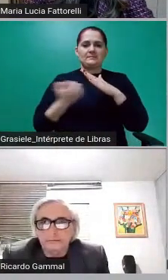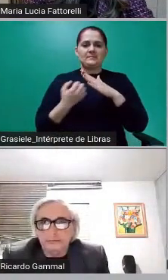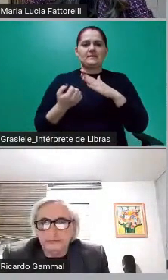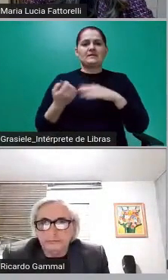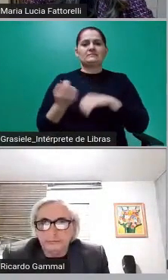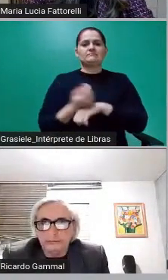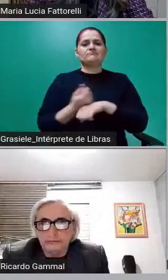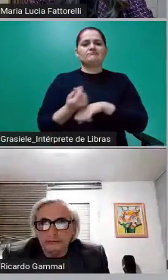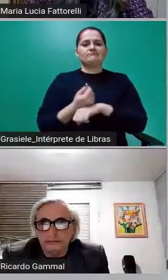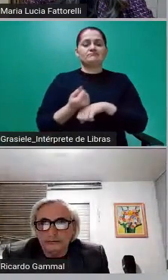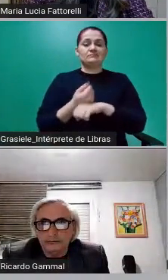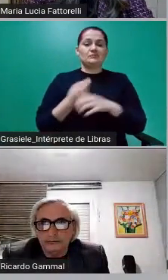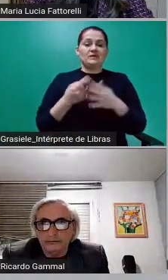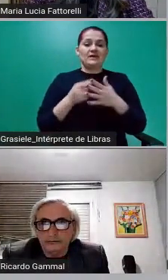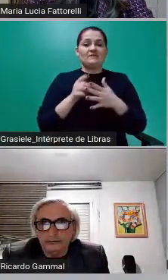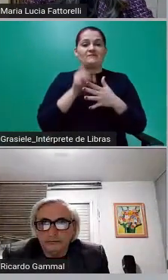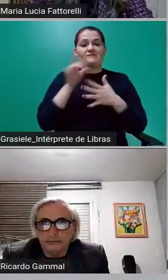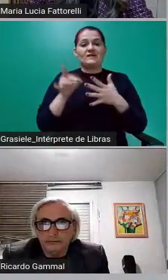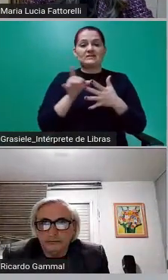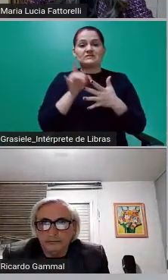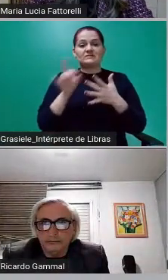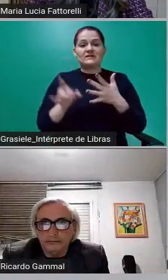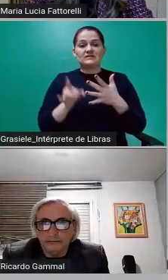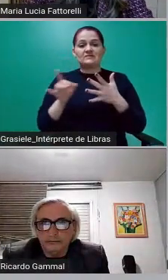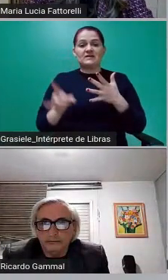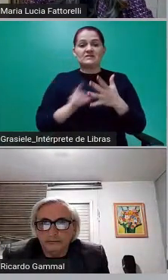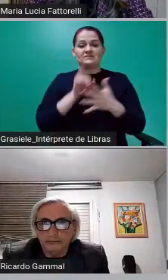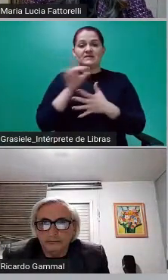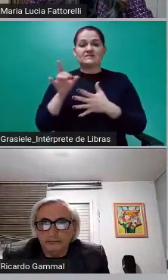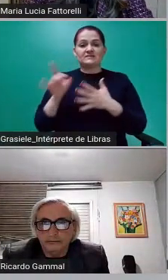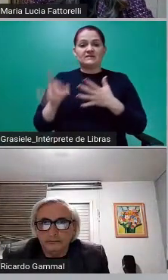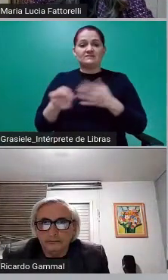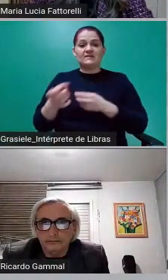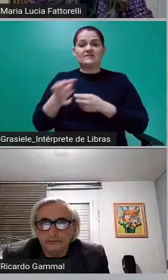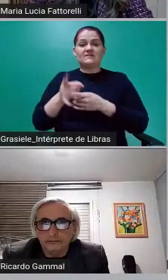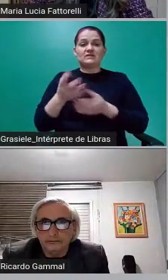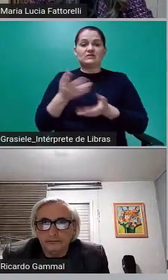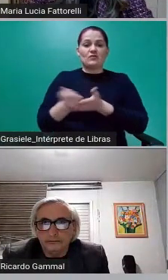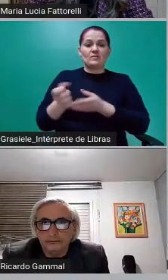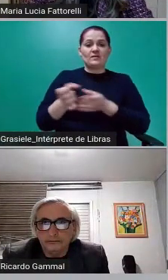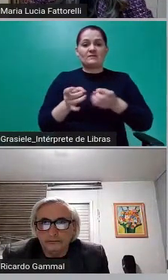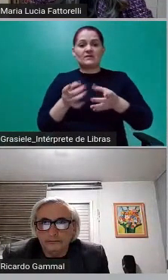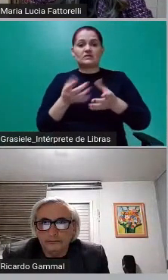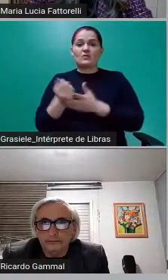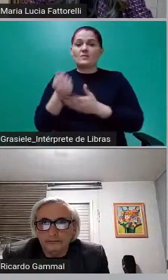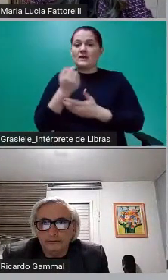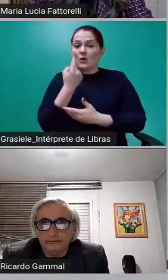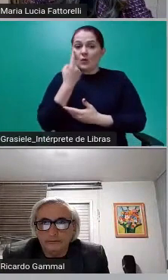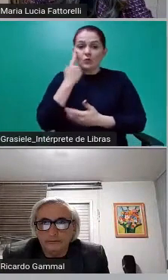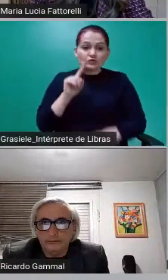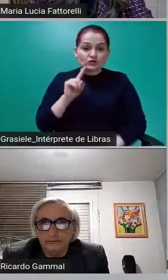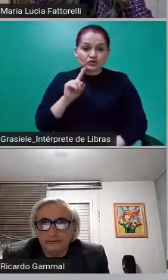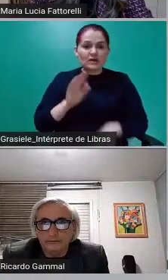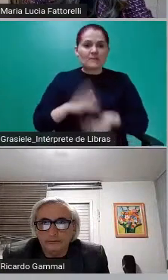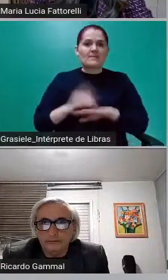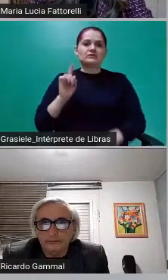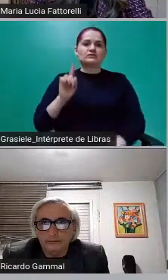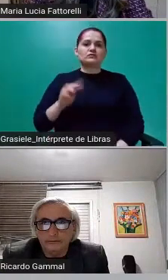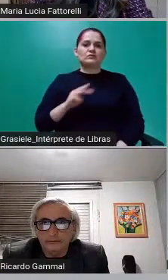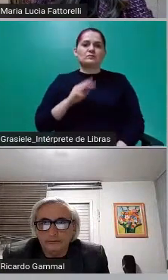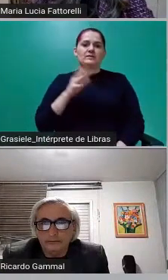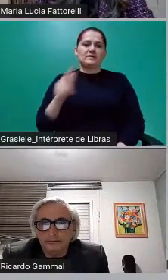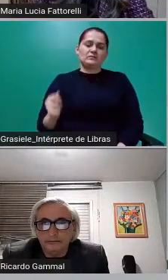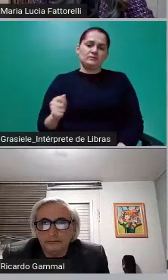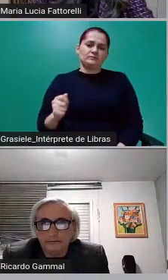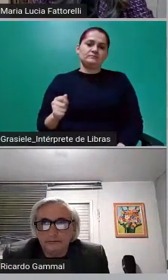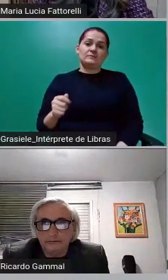intermediárias, em um único dia. E esse mecanismo gerou prejuízos imensos,